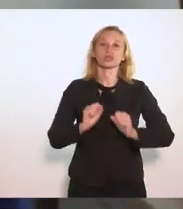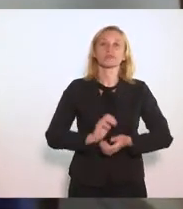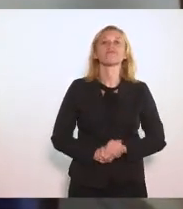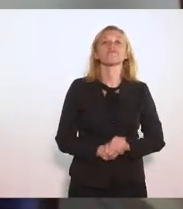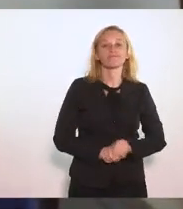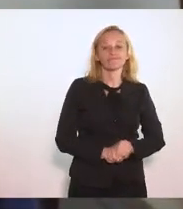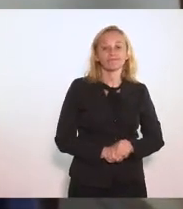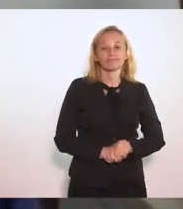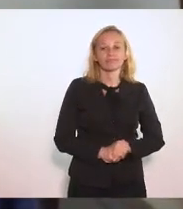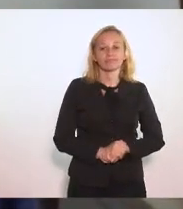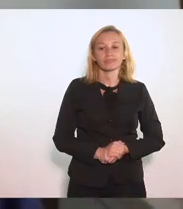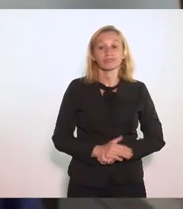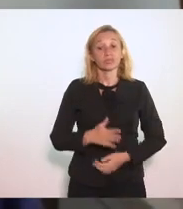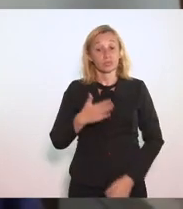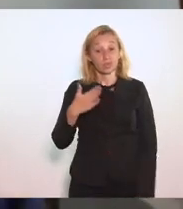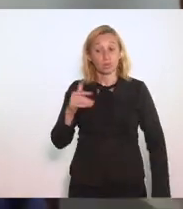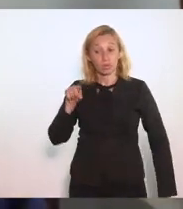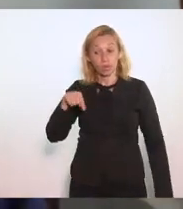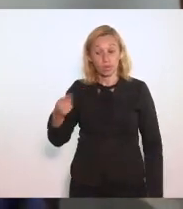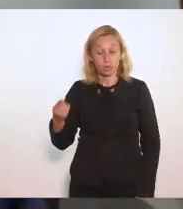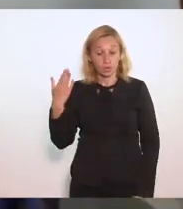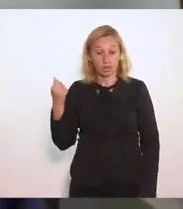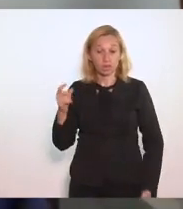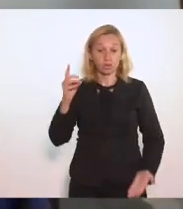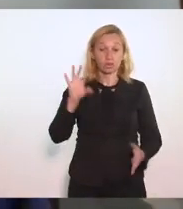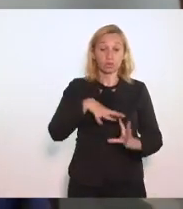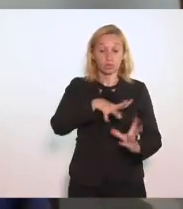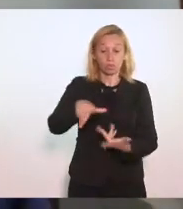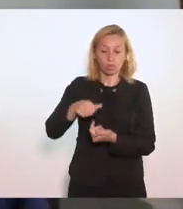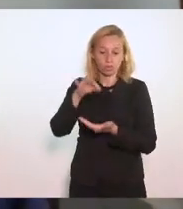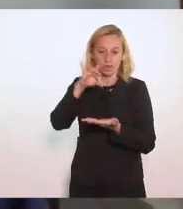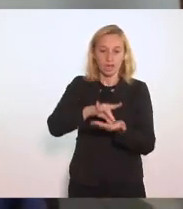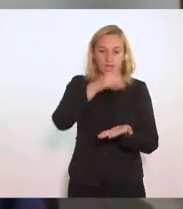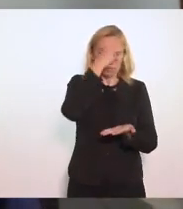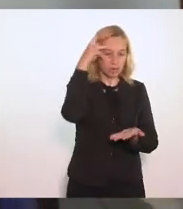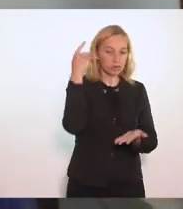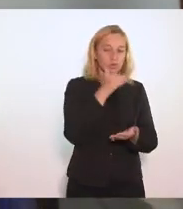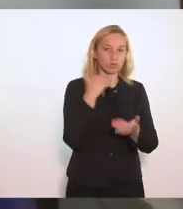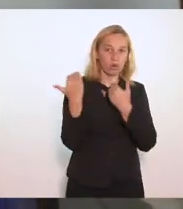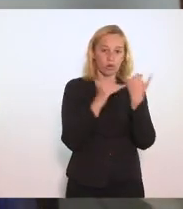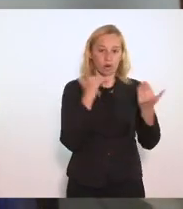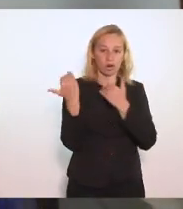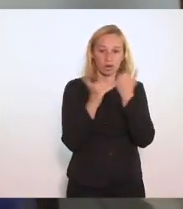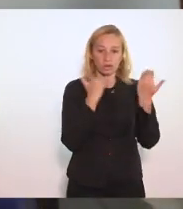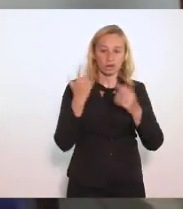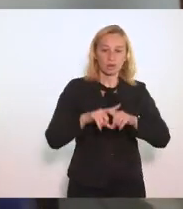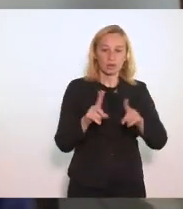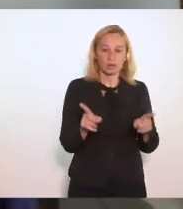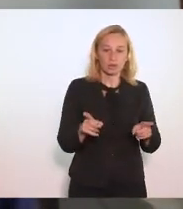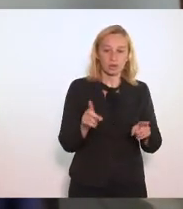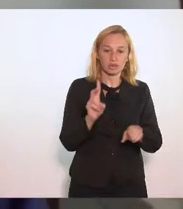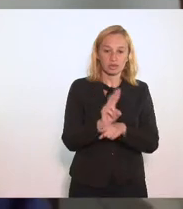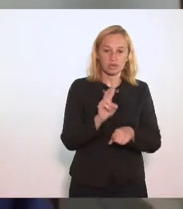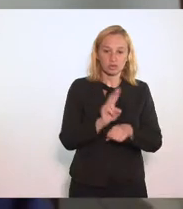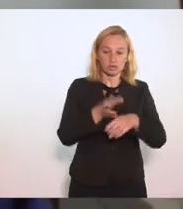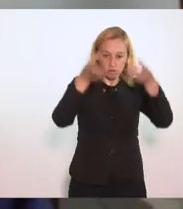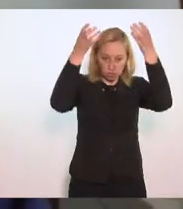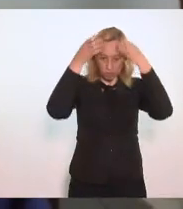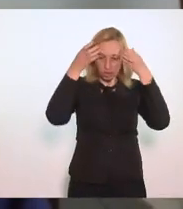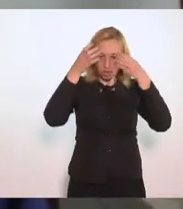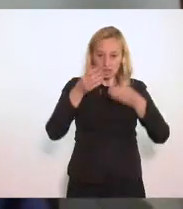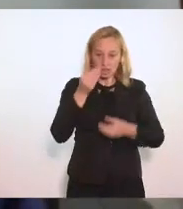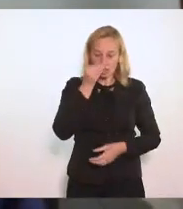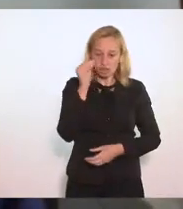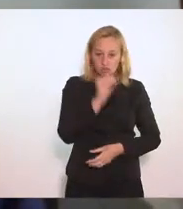Do lado de cá No mundo real Pessoas morrem Mas os defensores Da coroa Que